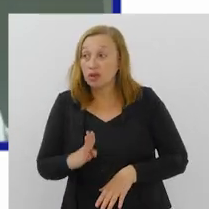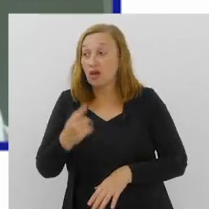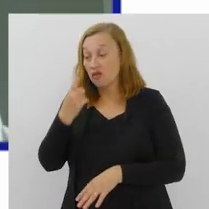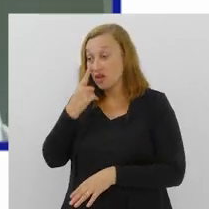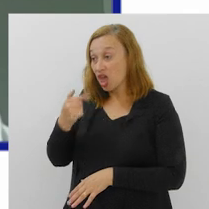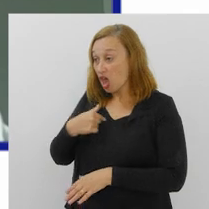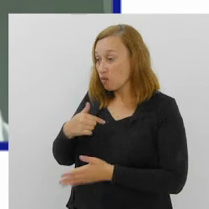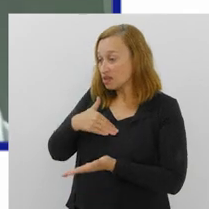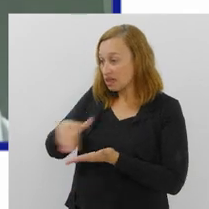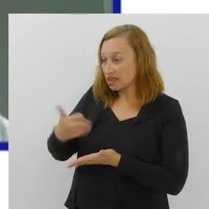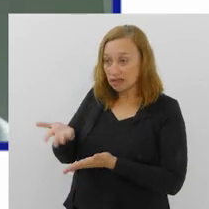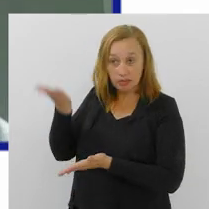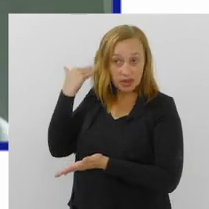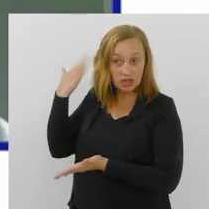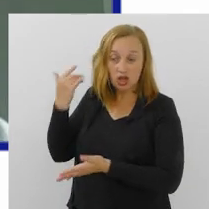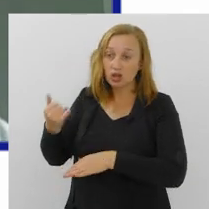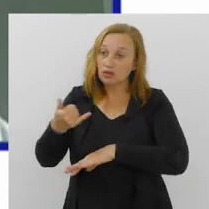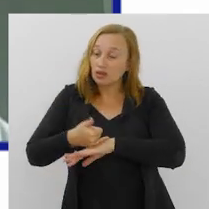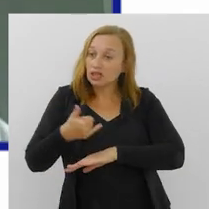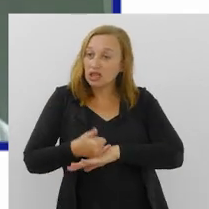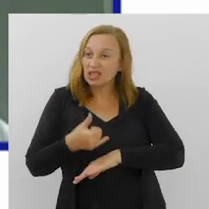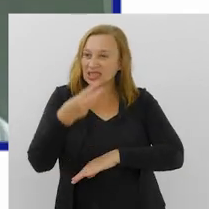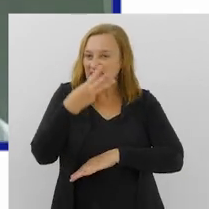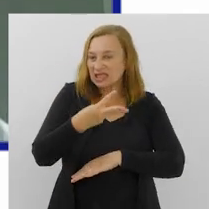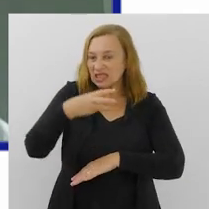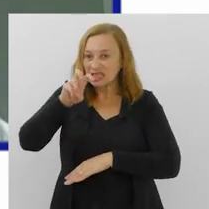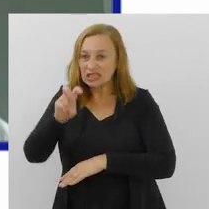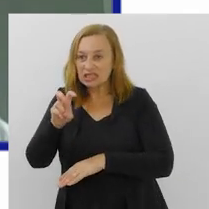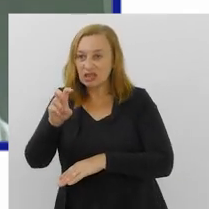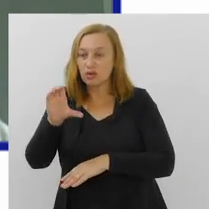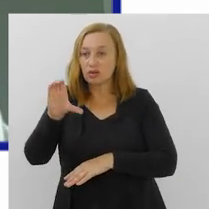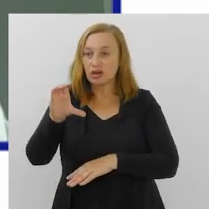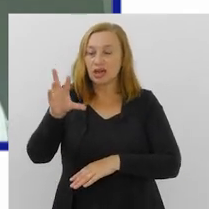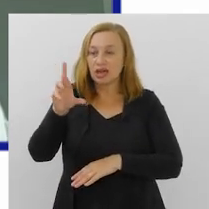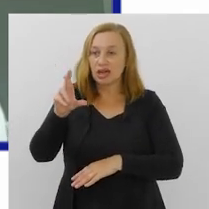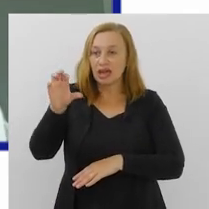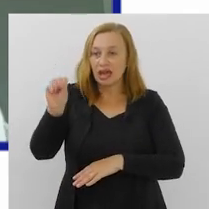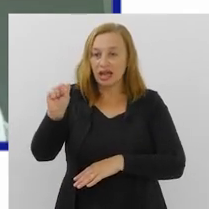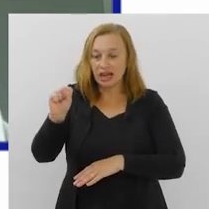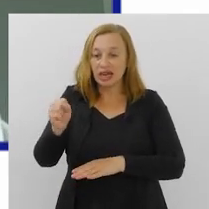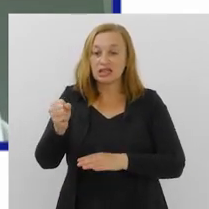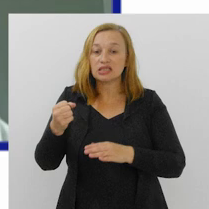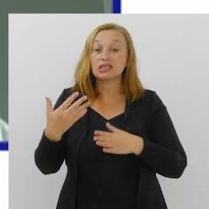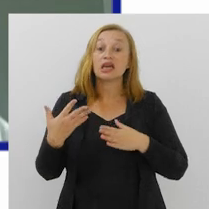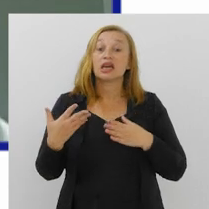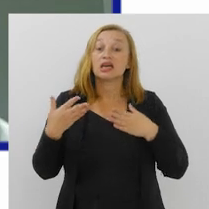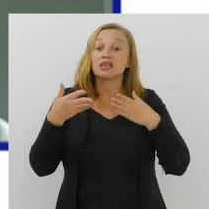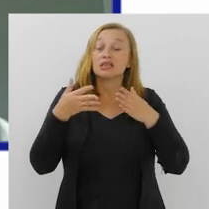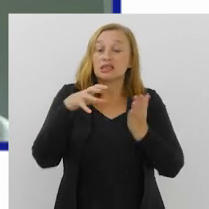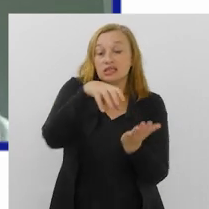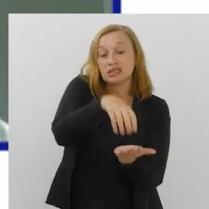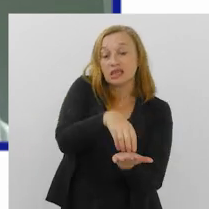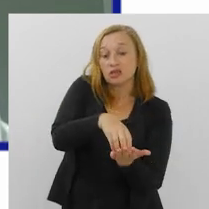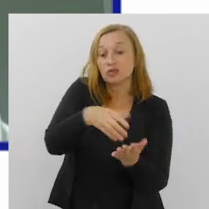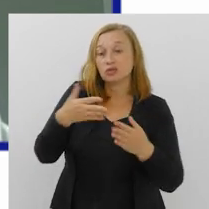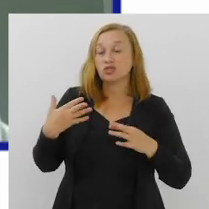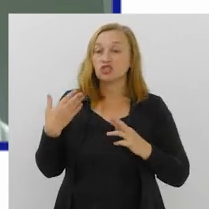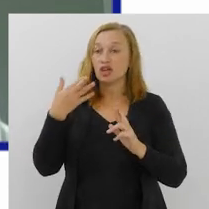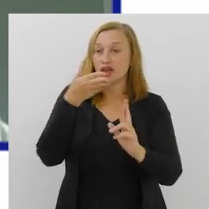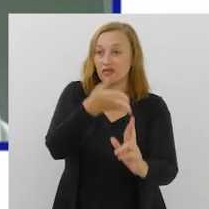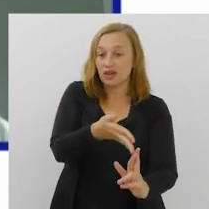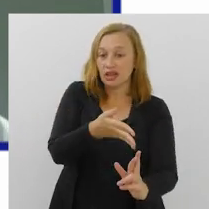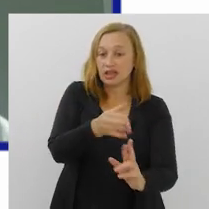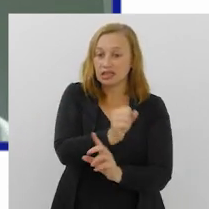secretário, Carlos, nós em Volta Redonda temos 35 CRAIs, 35 centros de referência da assistência